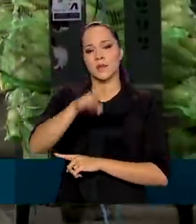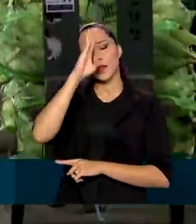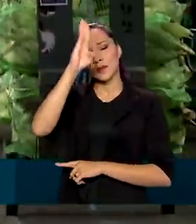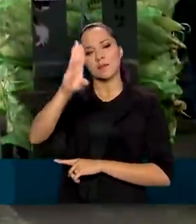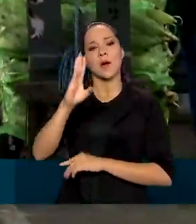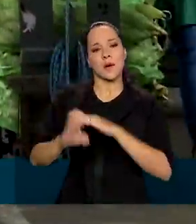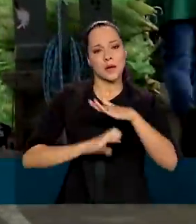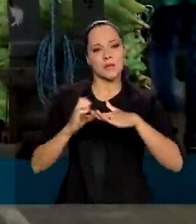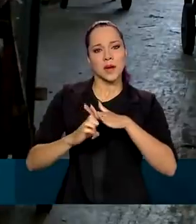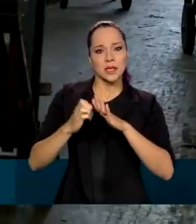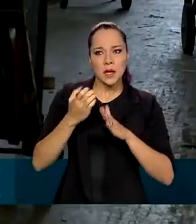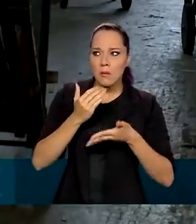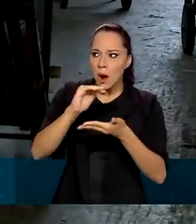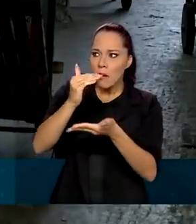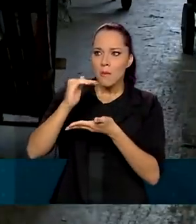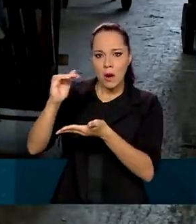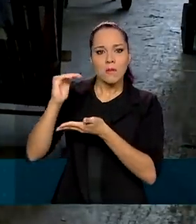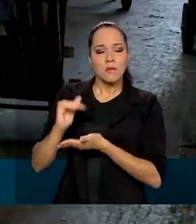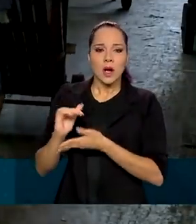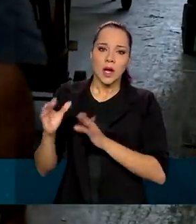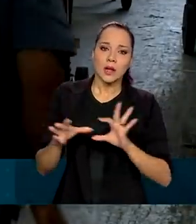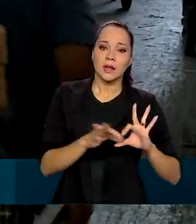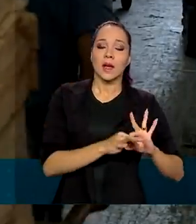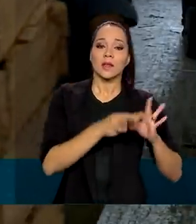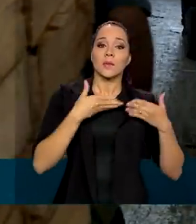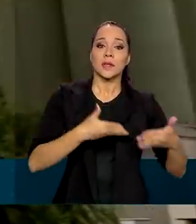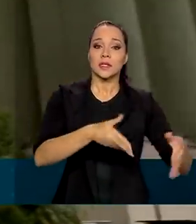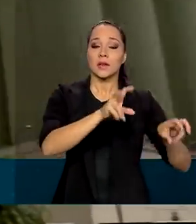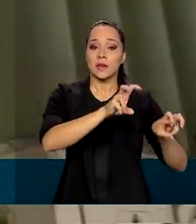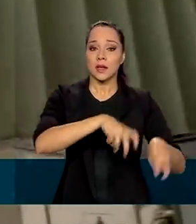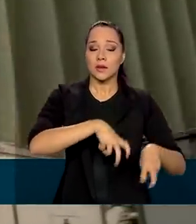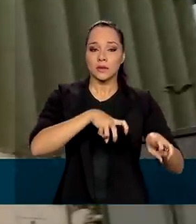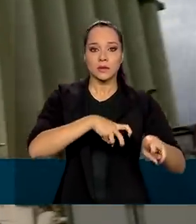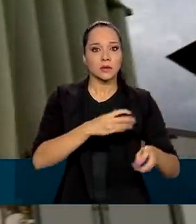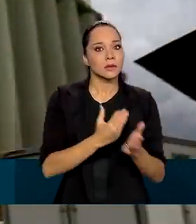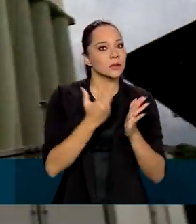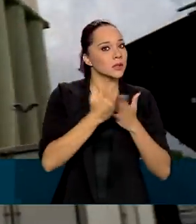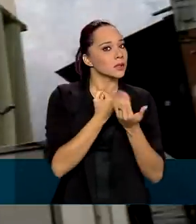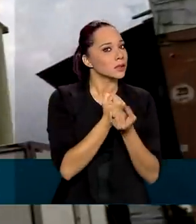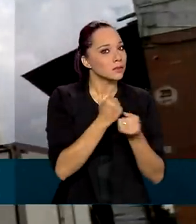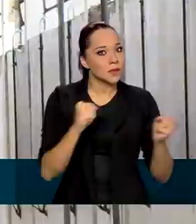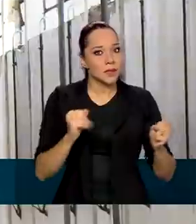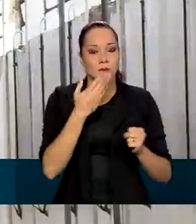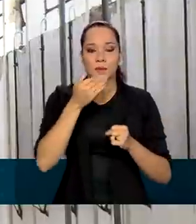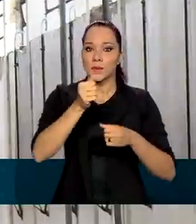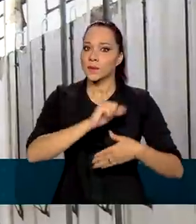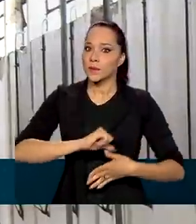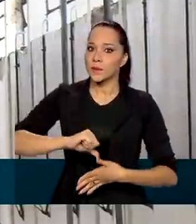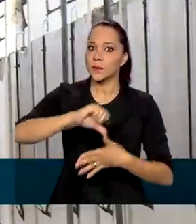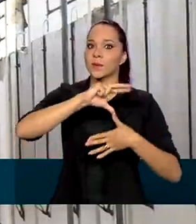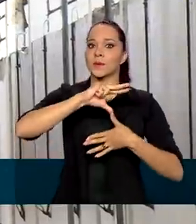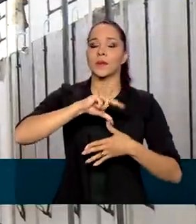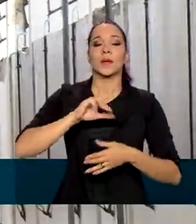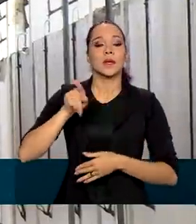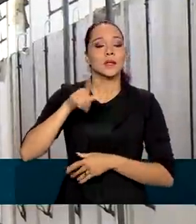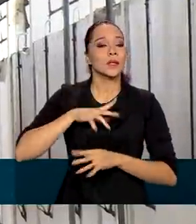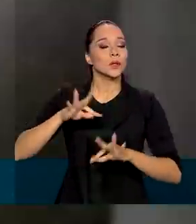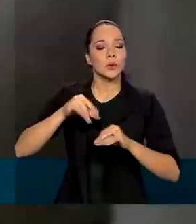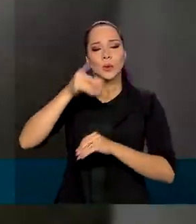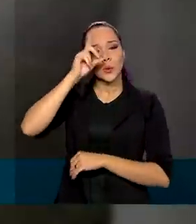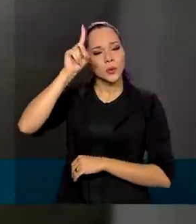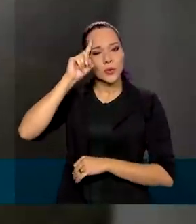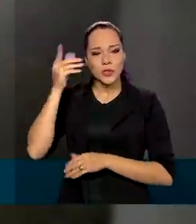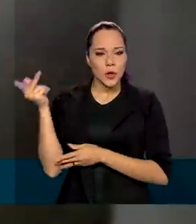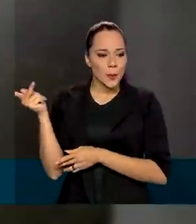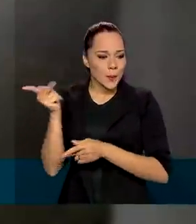brasileiras de abastecimento, é ligada ao Ministério da Agricultura e é a maior empresa desse tipo da América Latina. O local recebe todos os dias